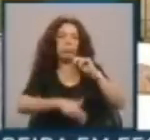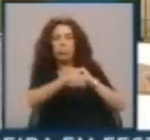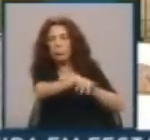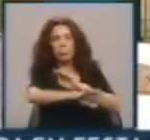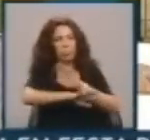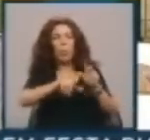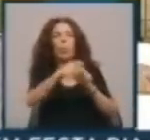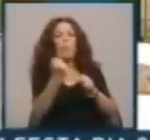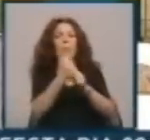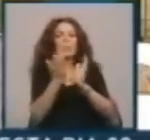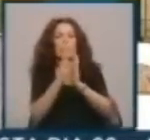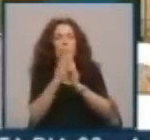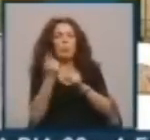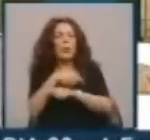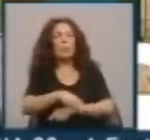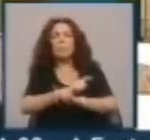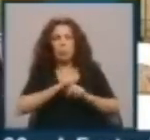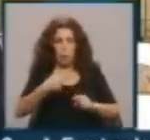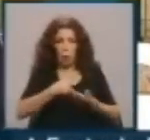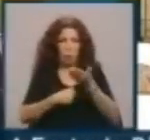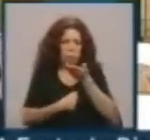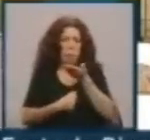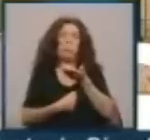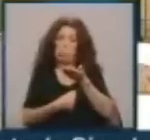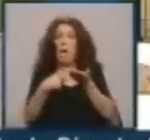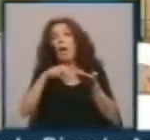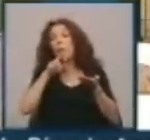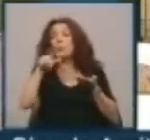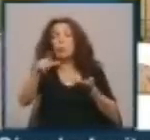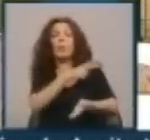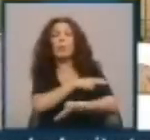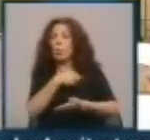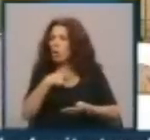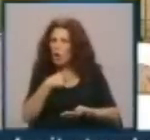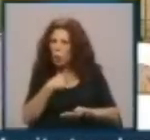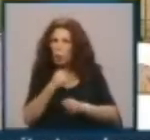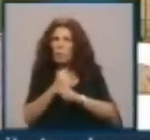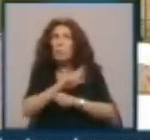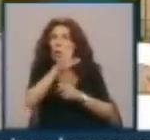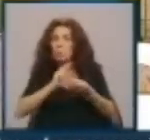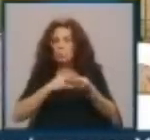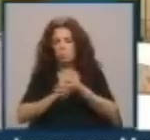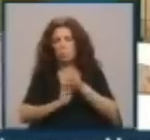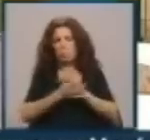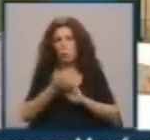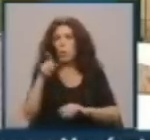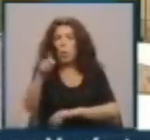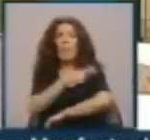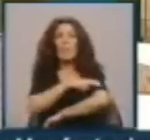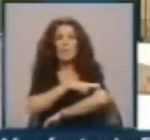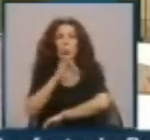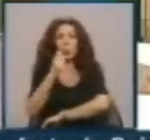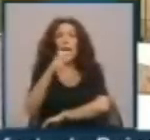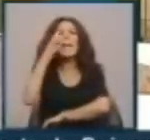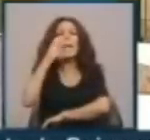realização de culto nesta igreja. E nós respondemos à Direção-Geral que não tínhamos que intervenir nisso. E, portanto, em Direção-Geral, como detentora